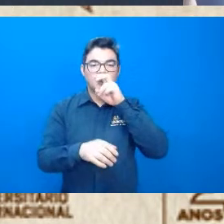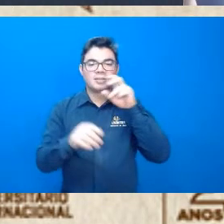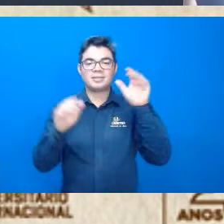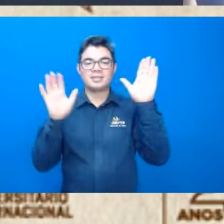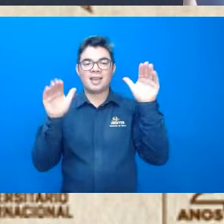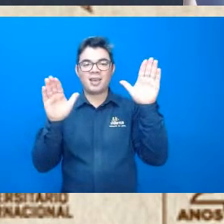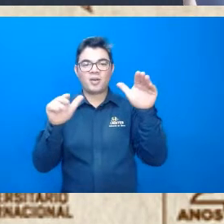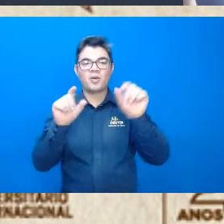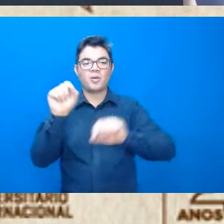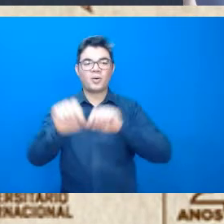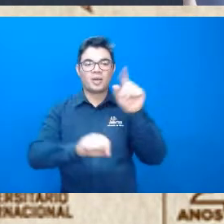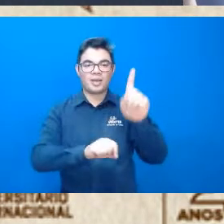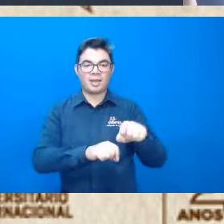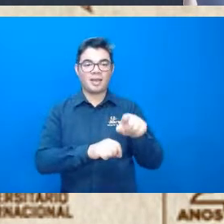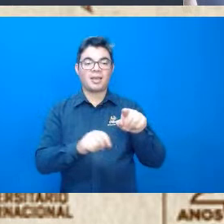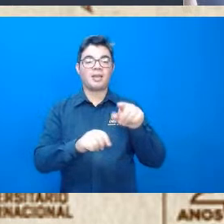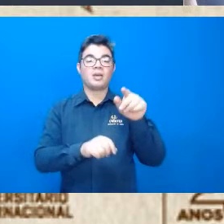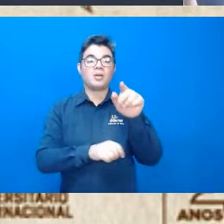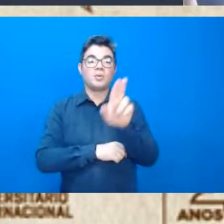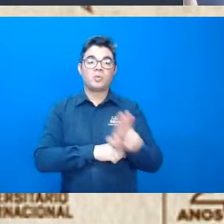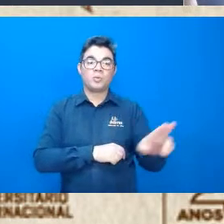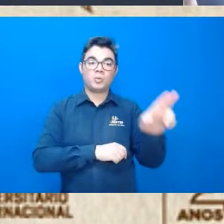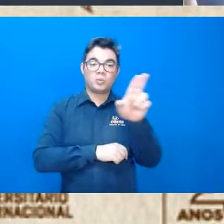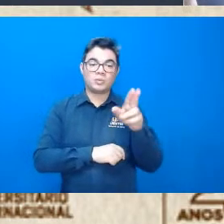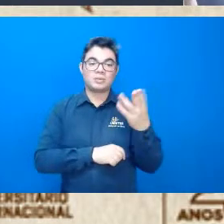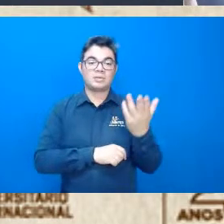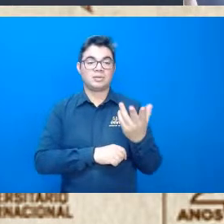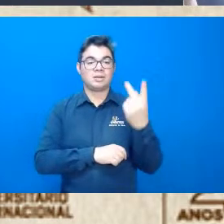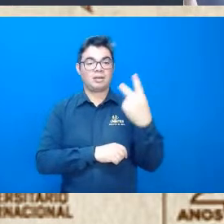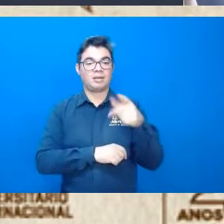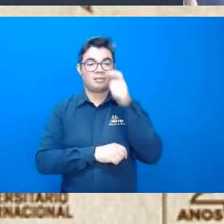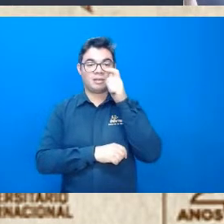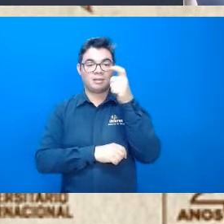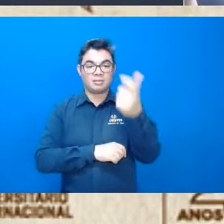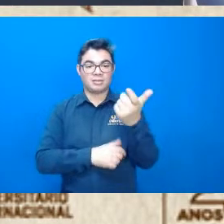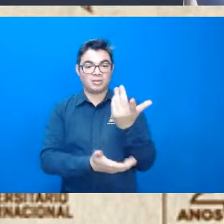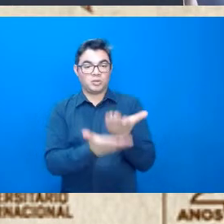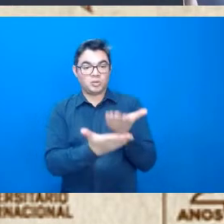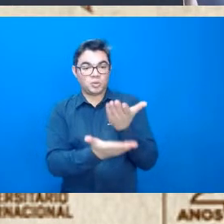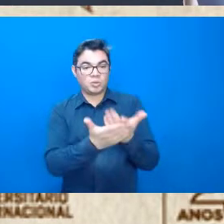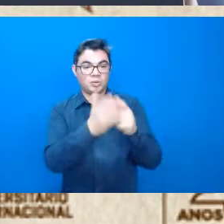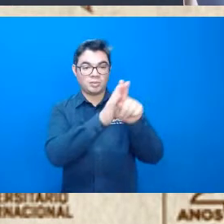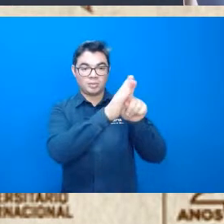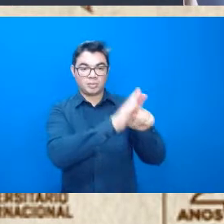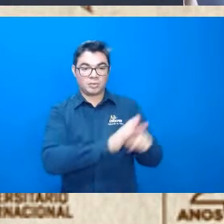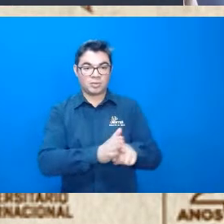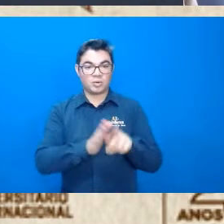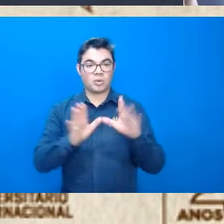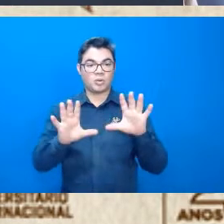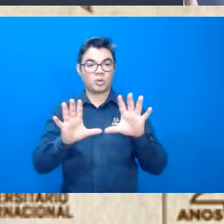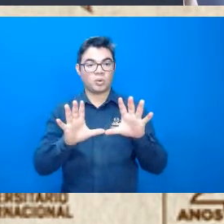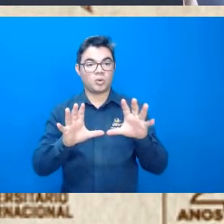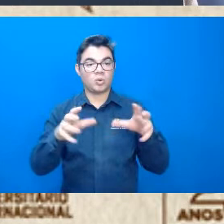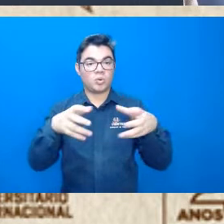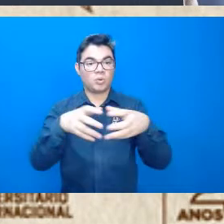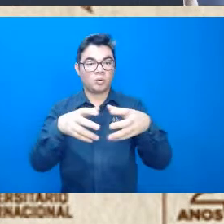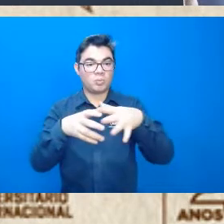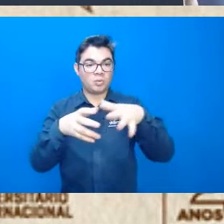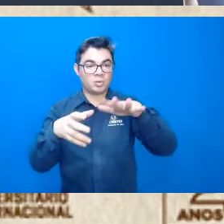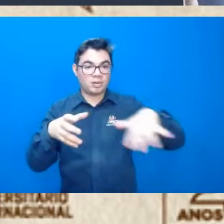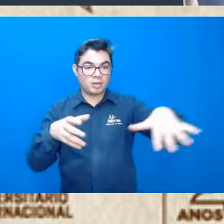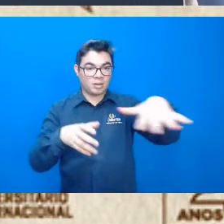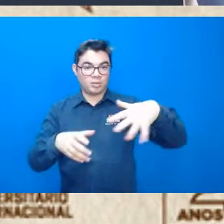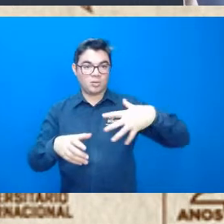né. Então, falar em morcegos é algo também muito interessante nesse momento vigente, né. Então, um grupo maravilhoso aí dentro dos